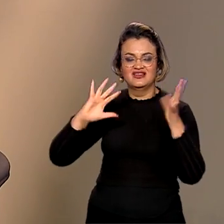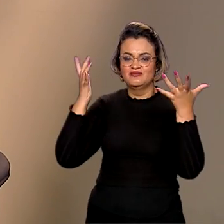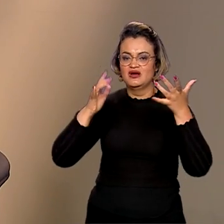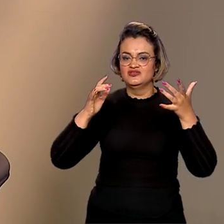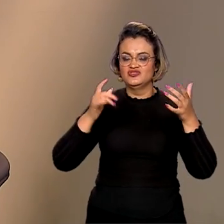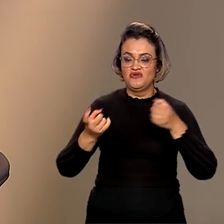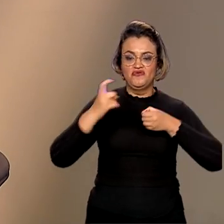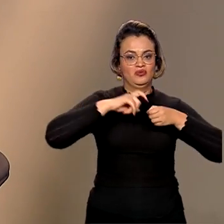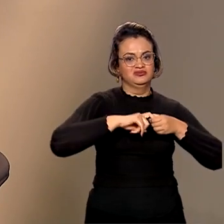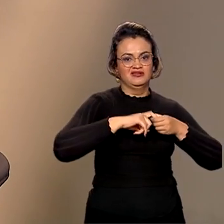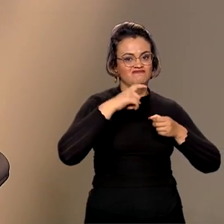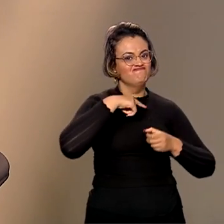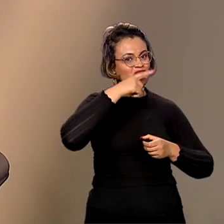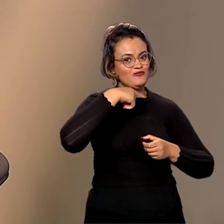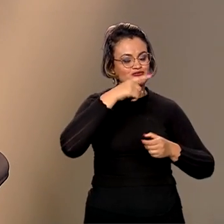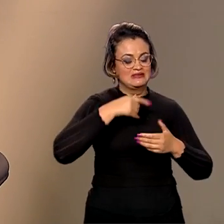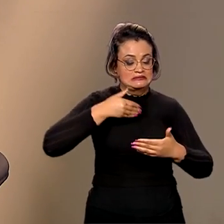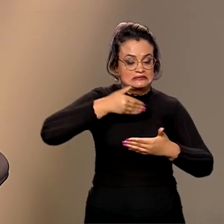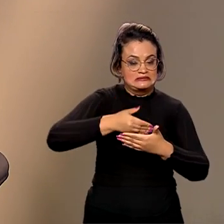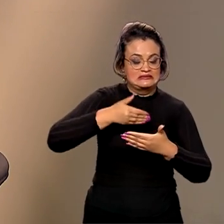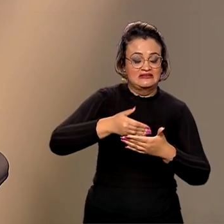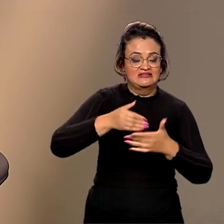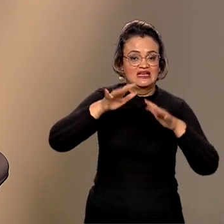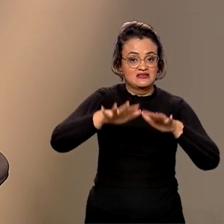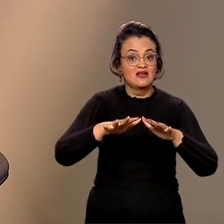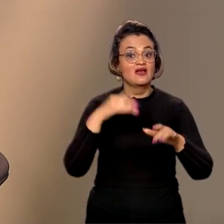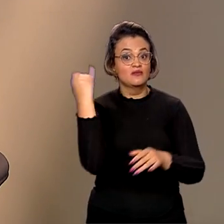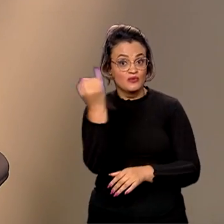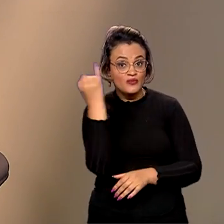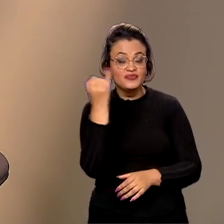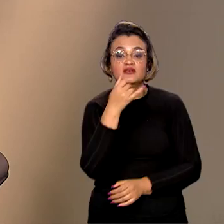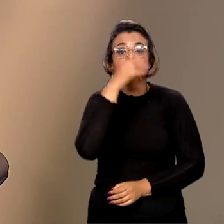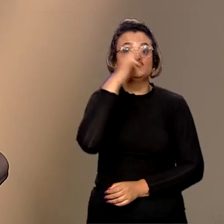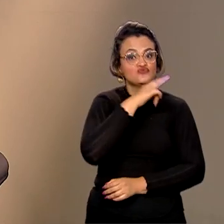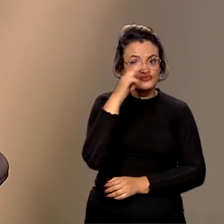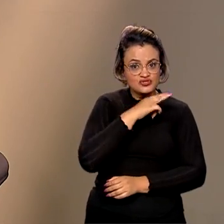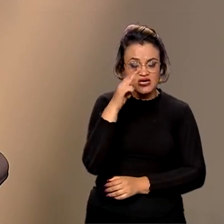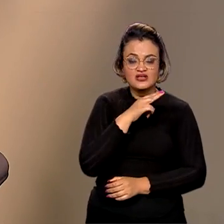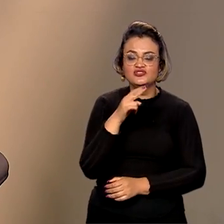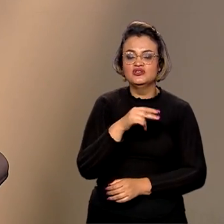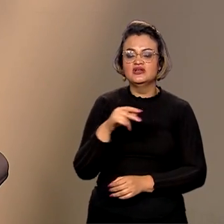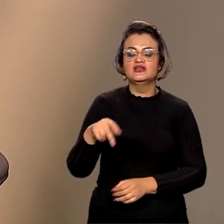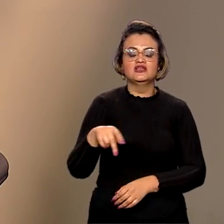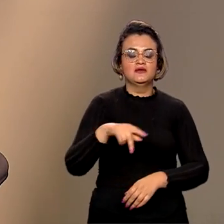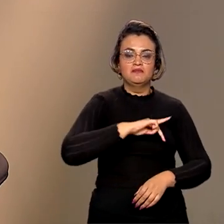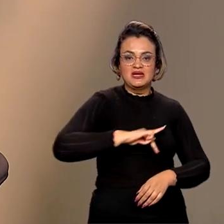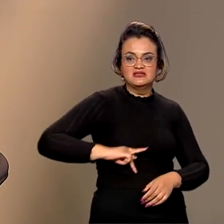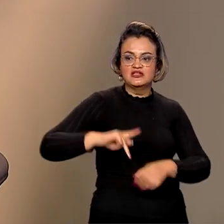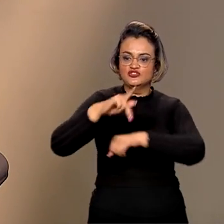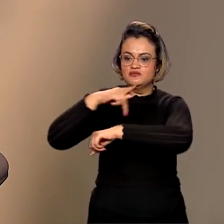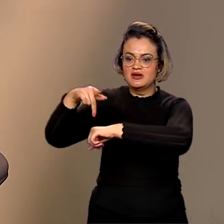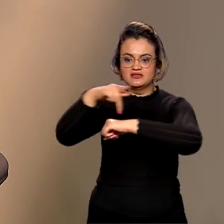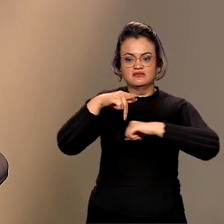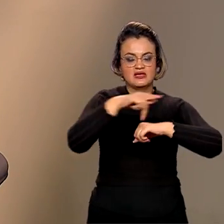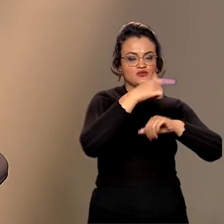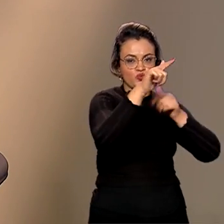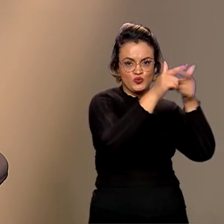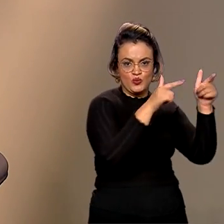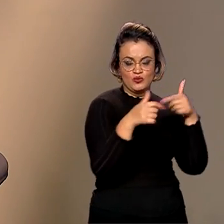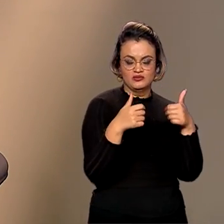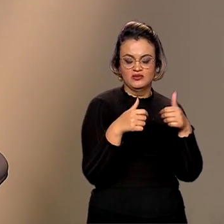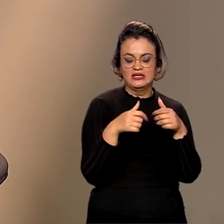Então, é muito importante, além de importante, é urgente que os presidentes dos países da Bacia